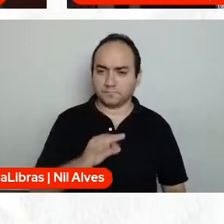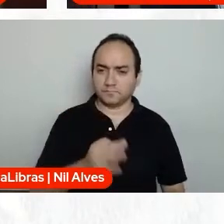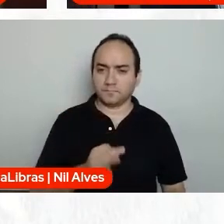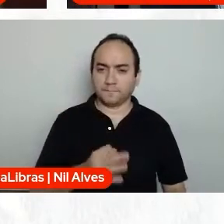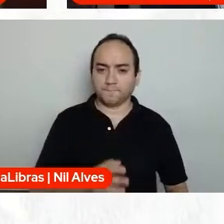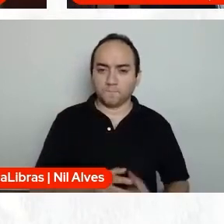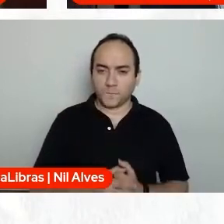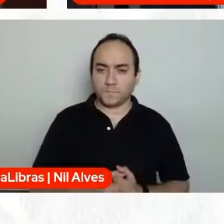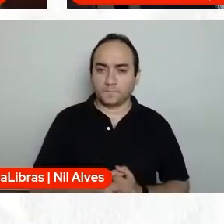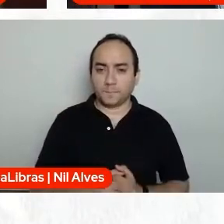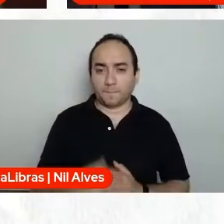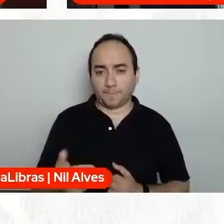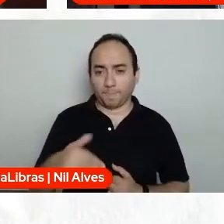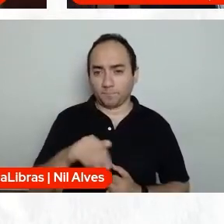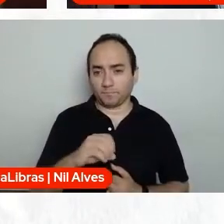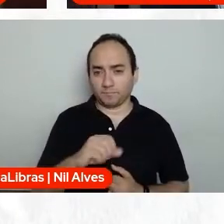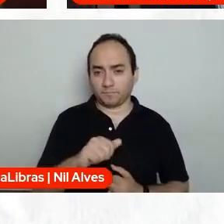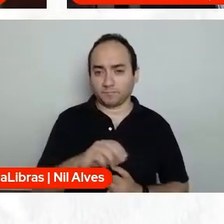Moacir e demais